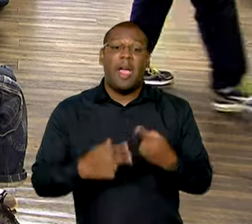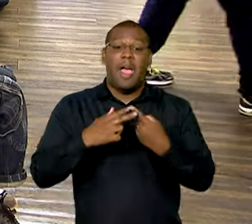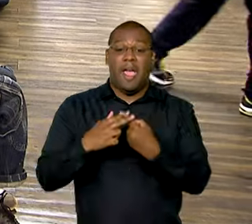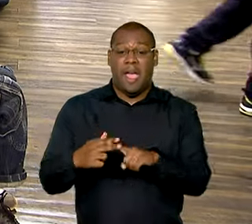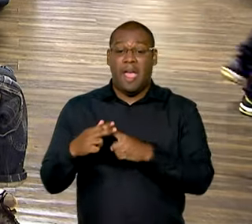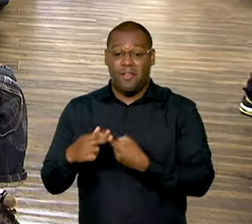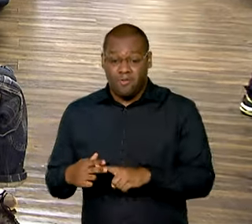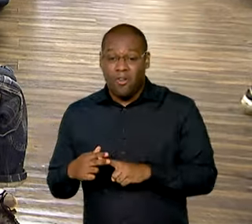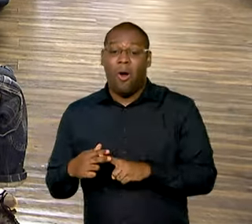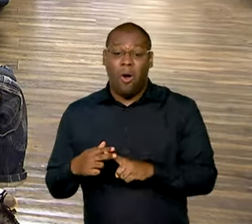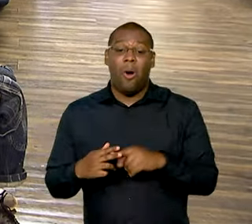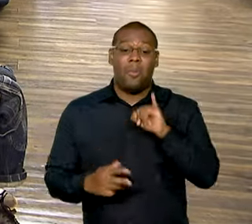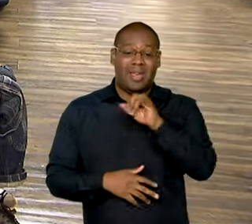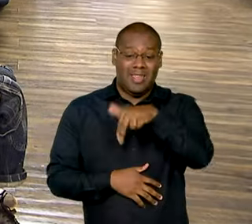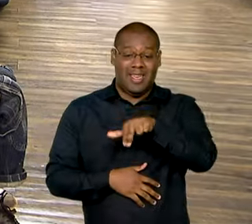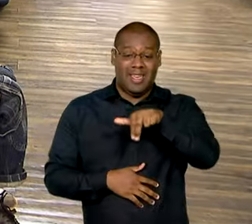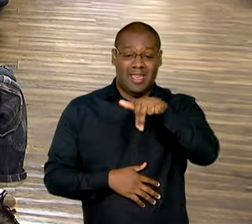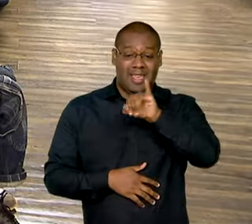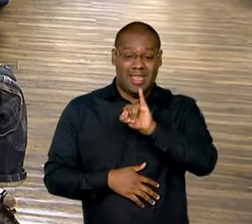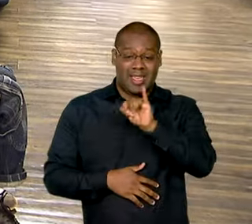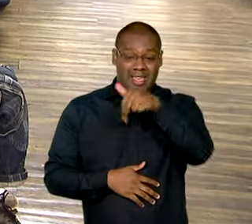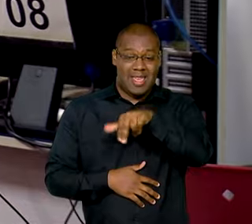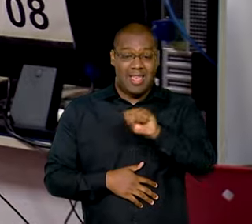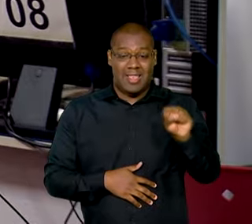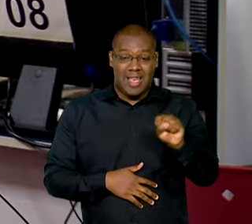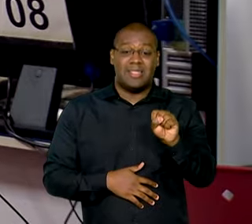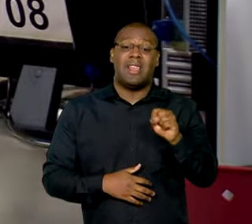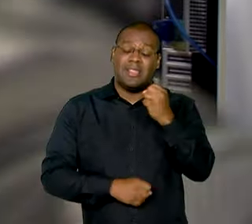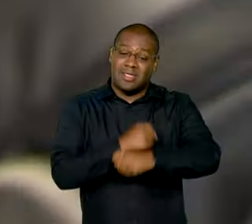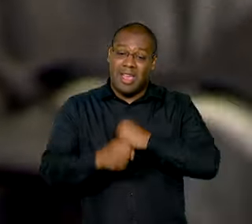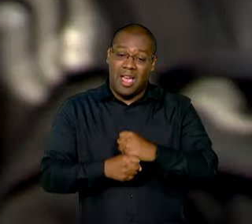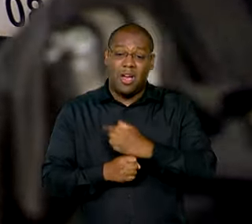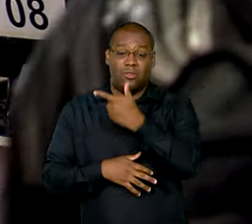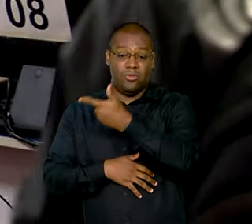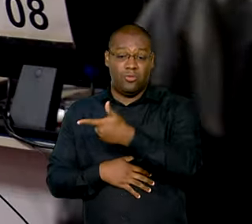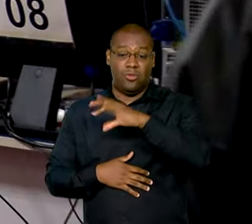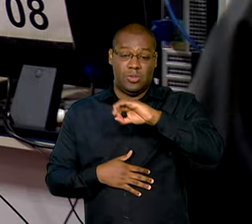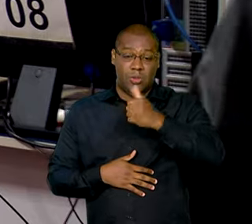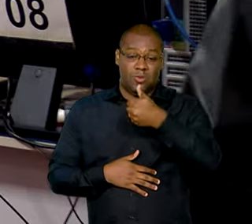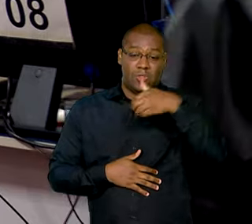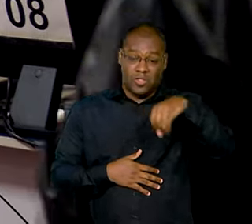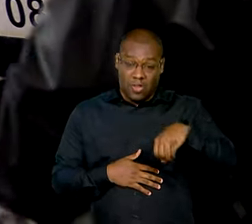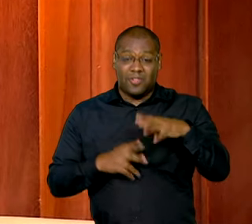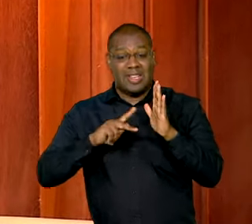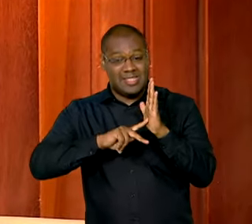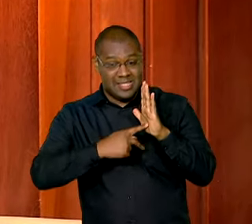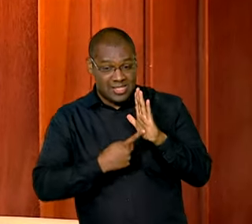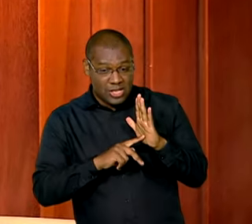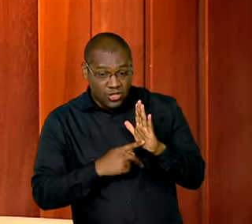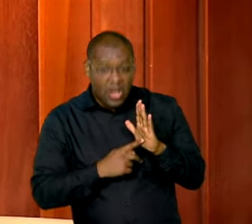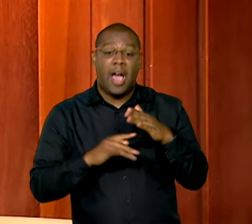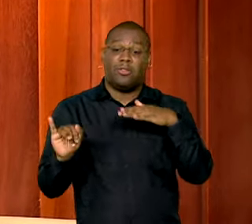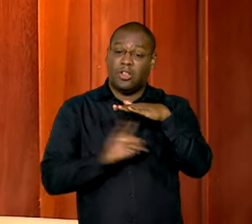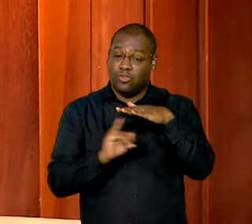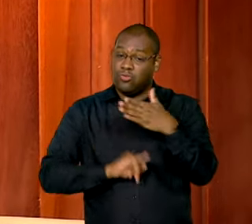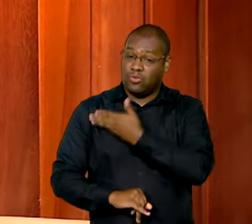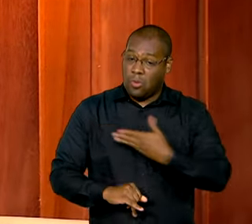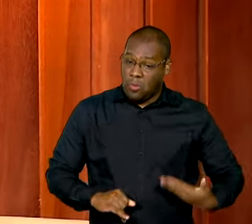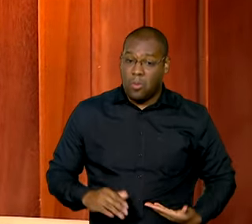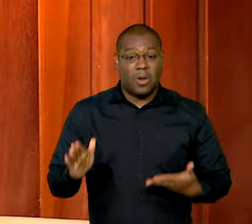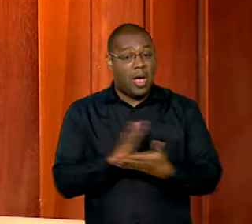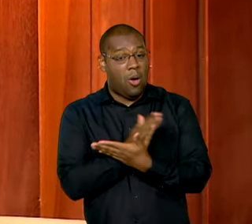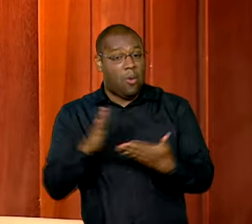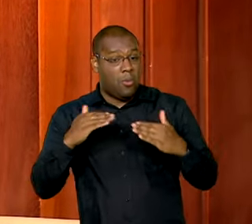criticadas por entidades que representam os aposentados, a sociedade civil e os sindicatos. De acordo com o ministro da